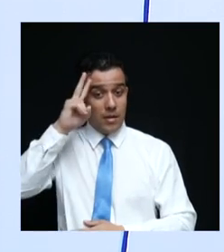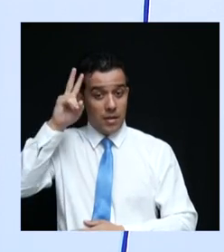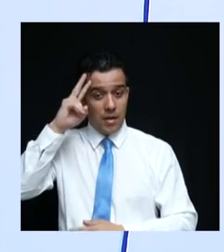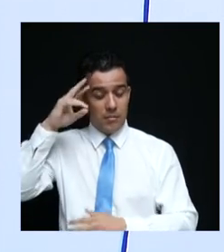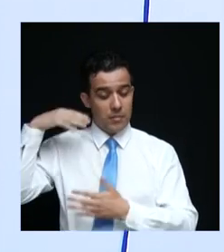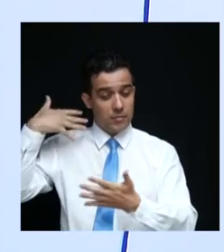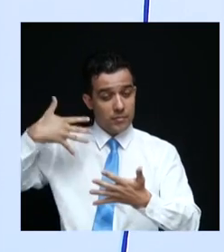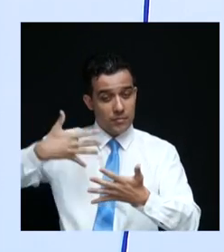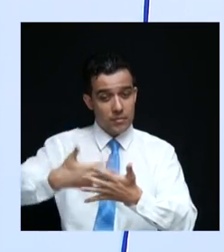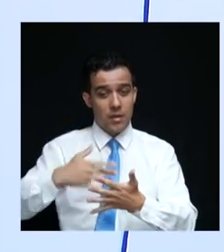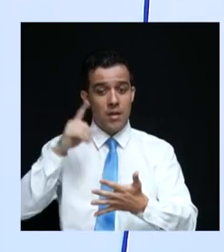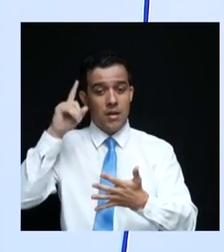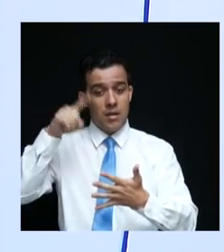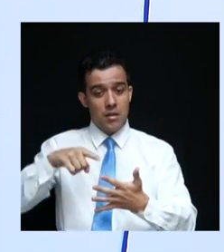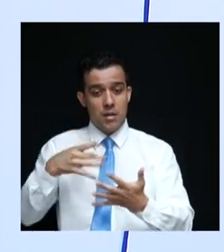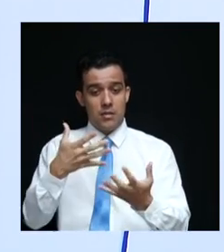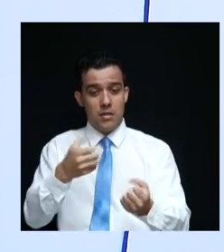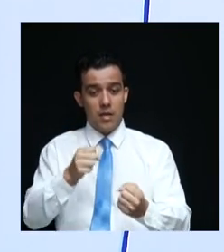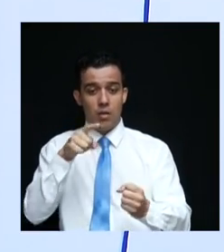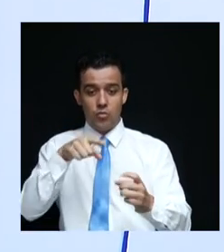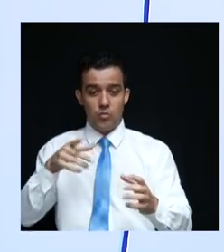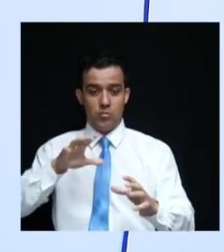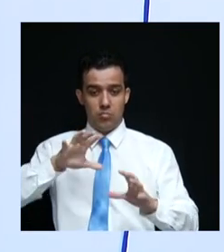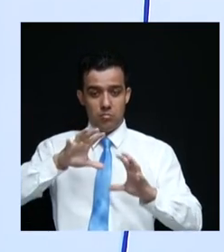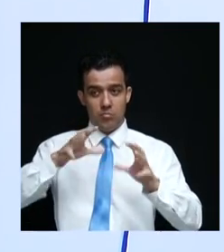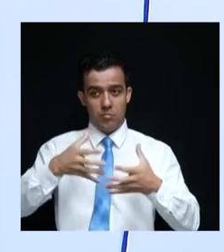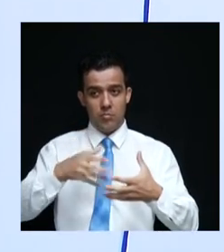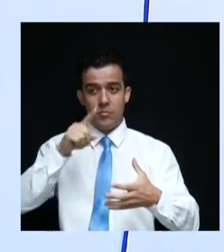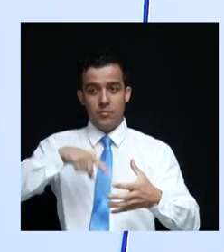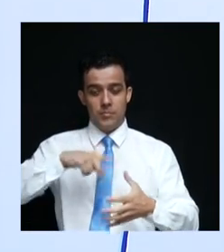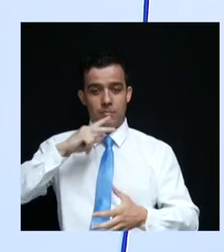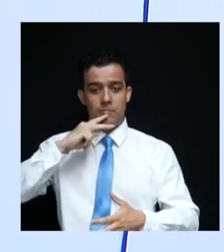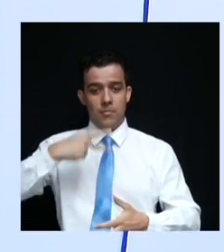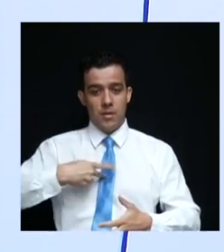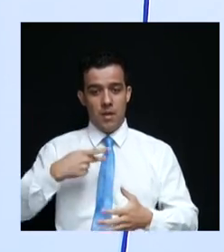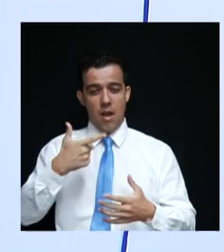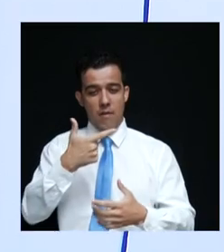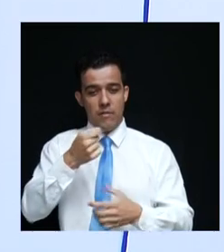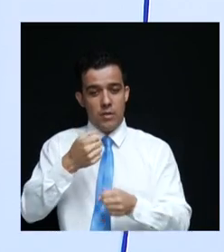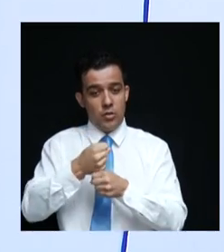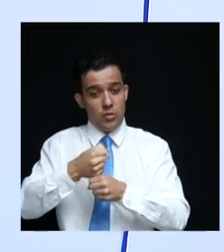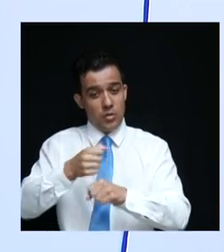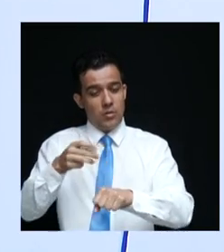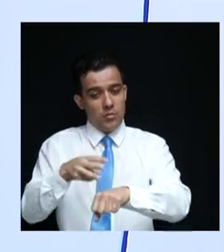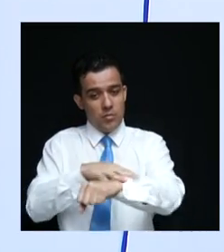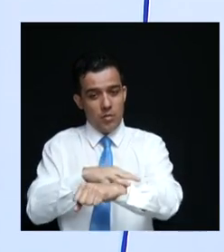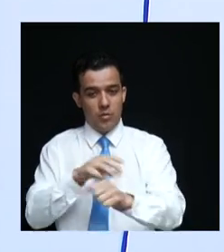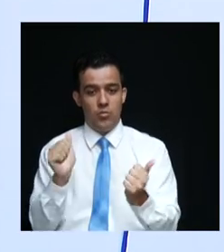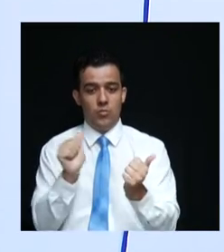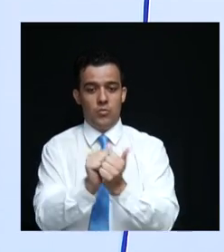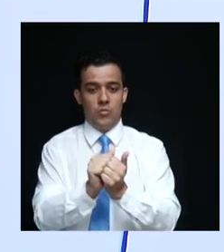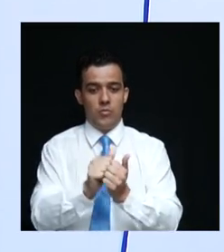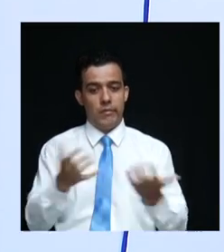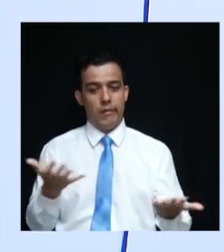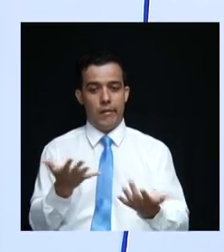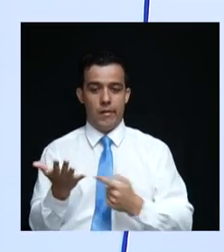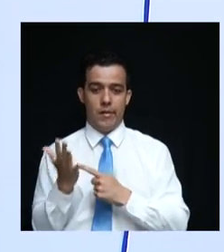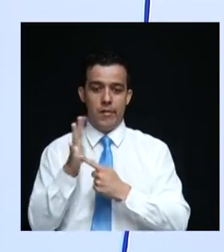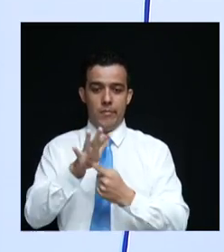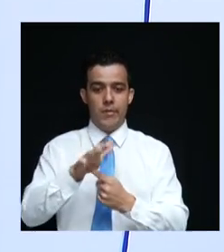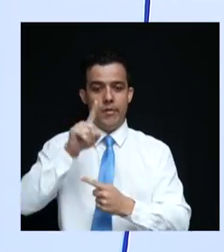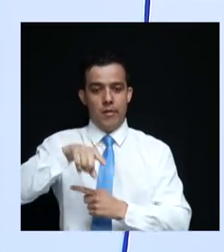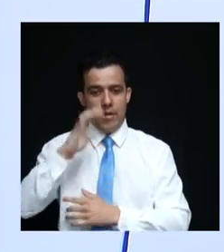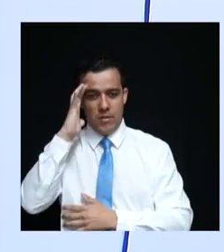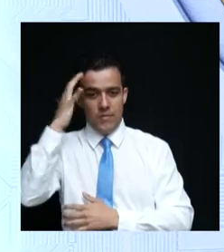e reconhecer a sua participação ao longo desses últimos 20 anos, ao lado de Marconi, ao invés de agora apresentar como uma